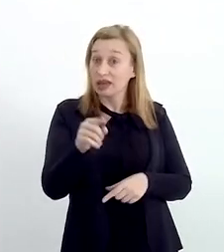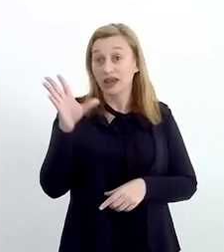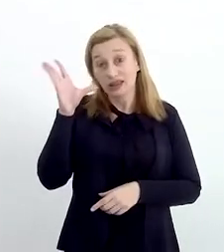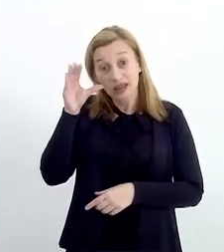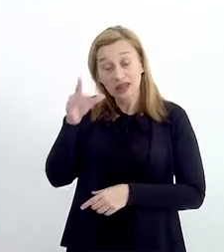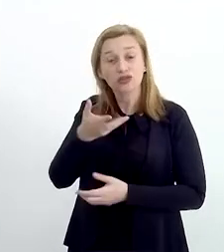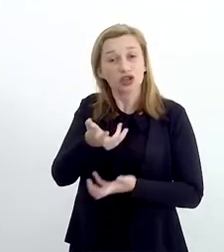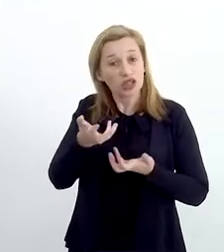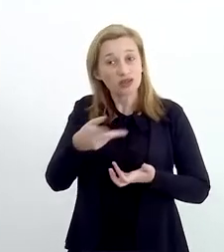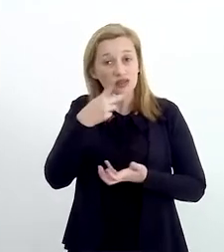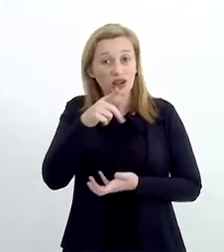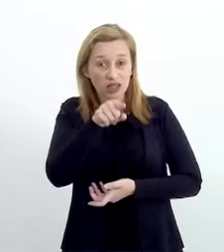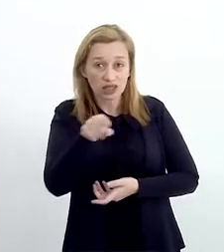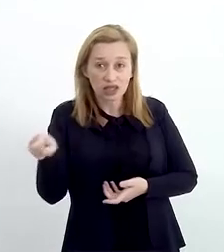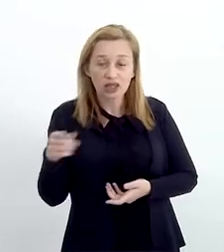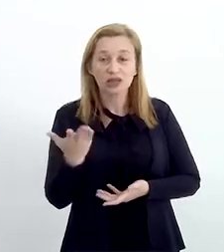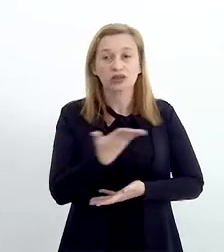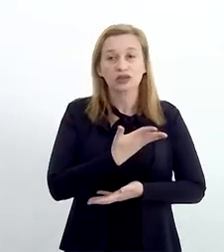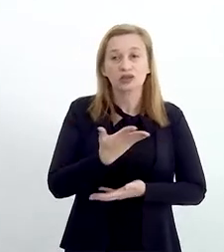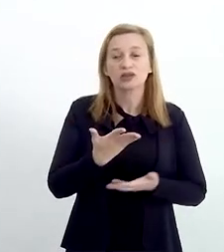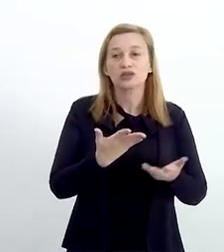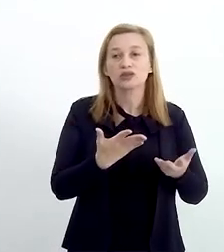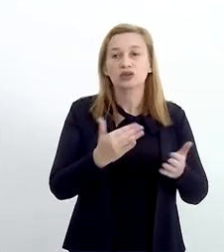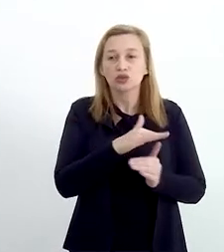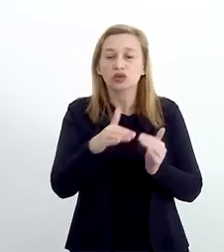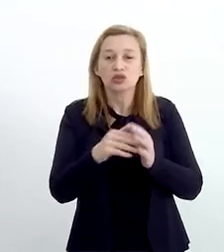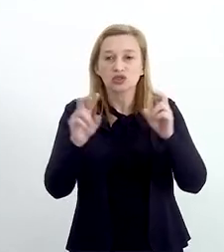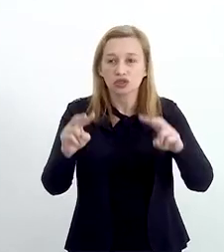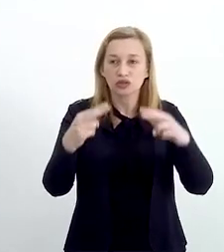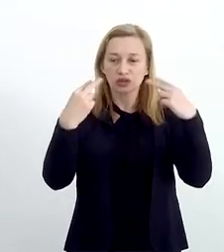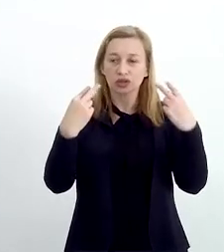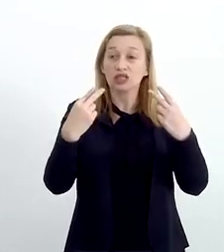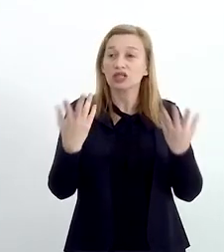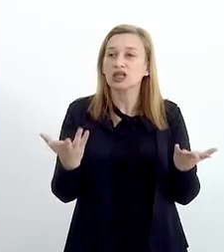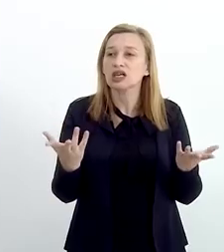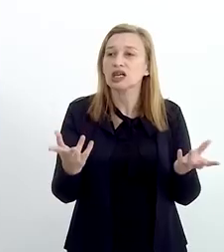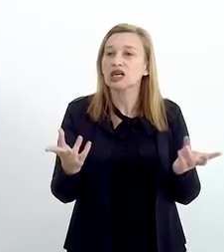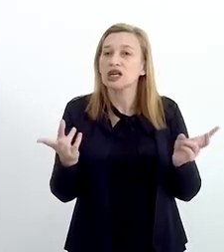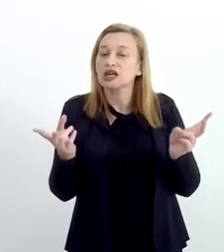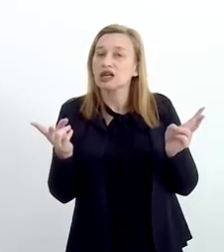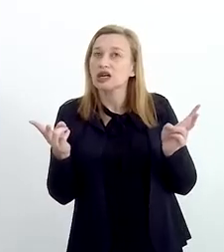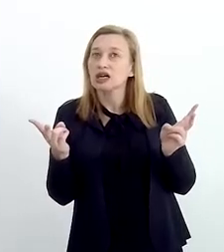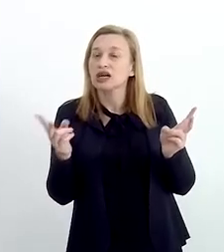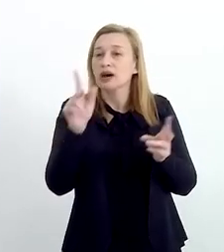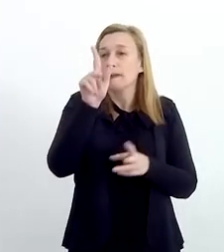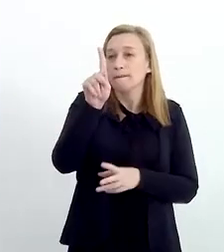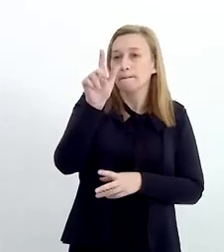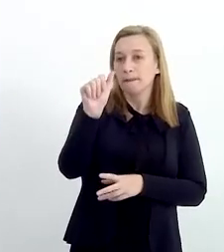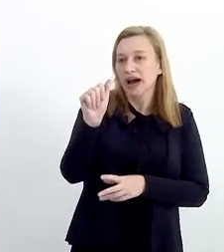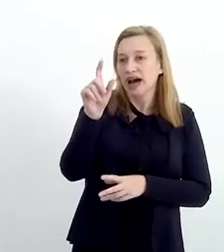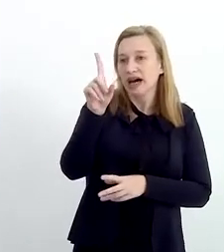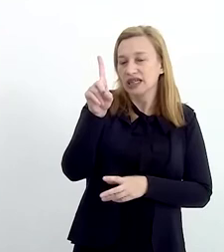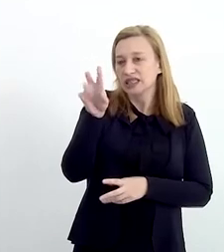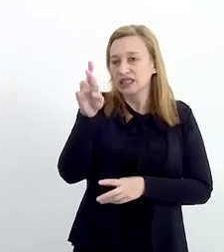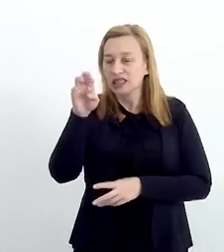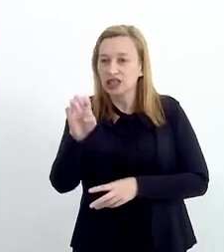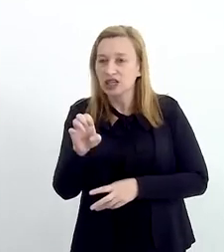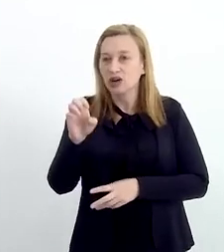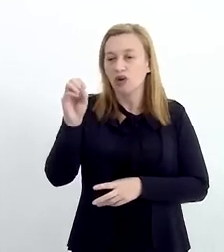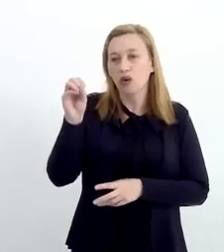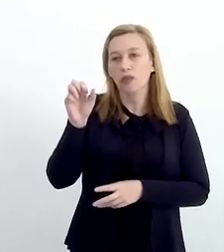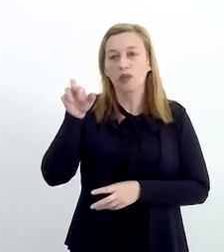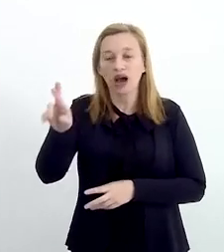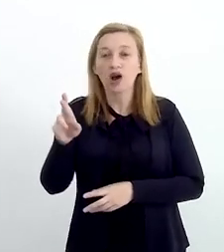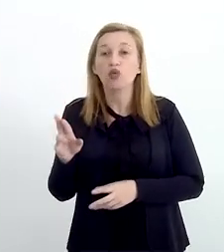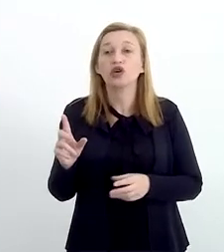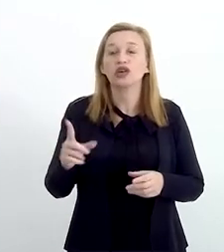E aí é um ponto interessante. Eu queria que você contasse aqui para os nossos telespectadores sobre esse ponto do padre Omar e